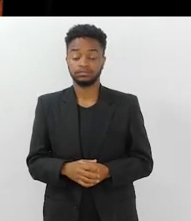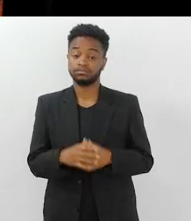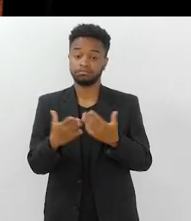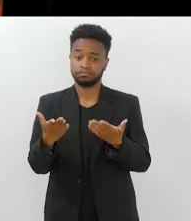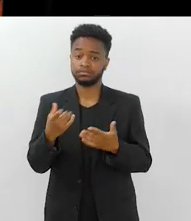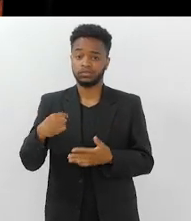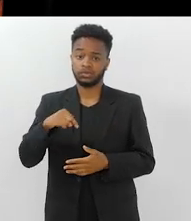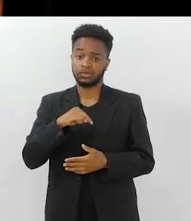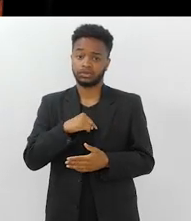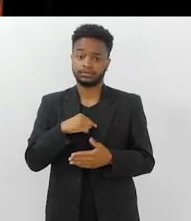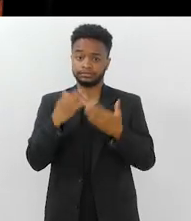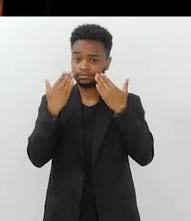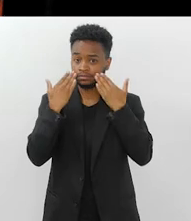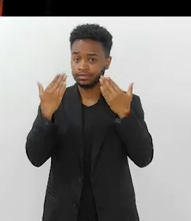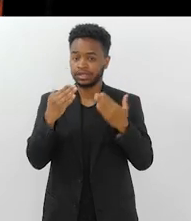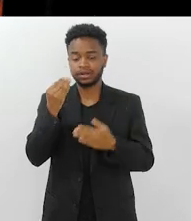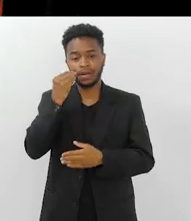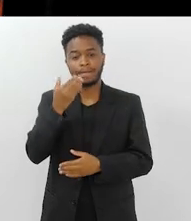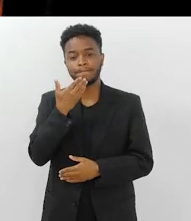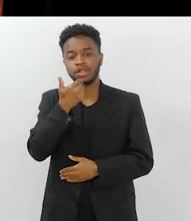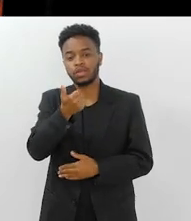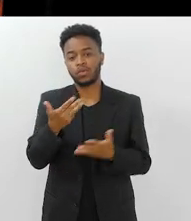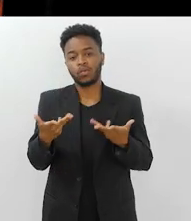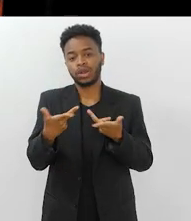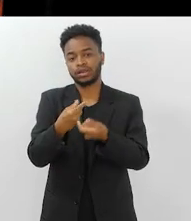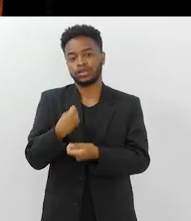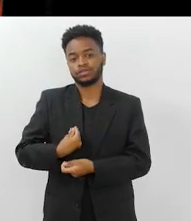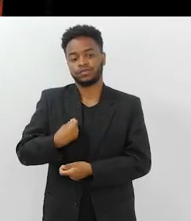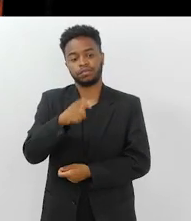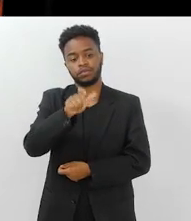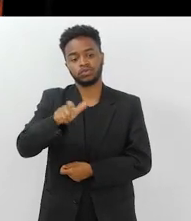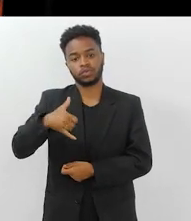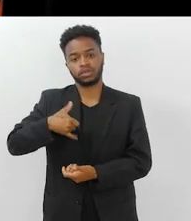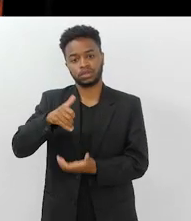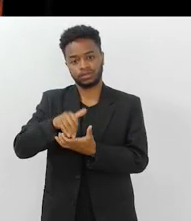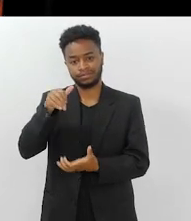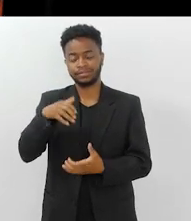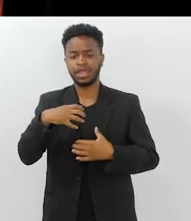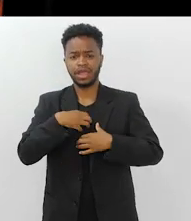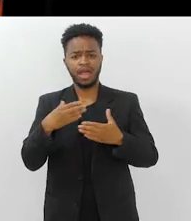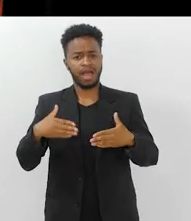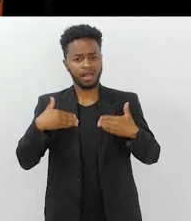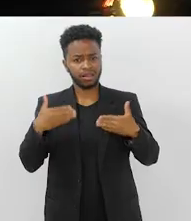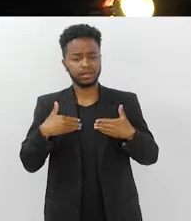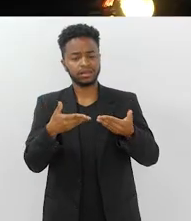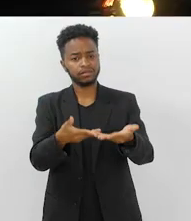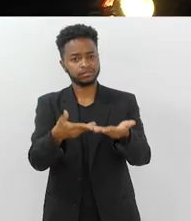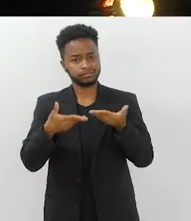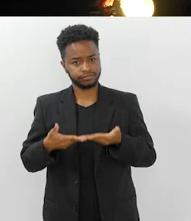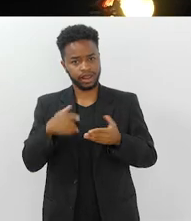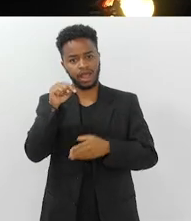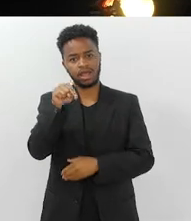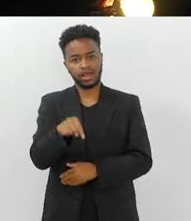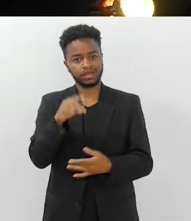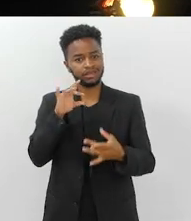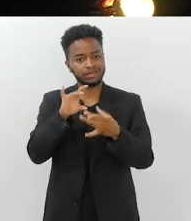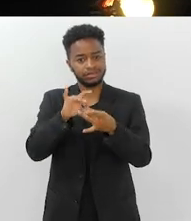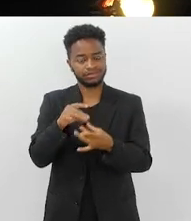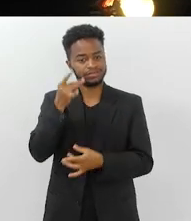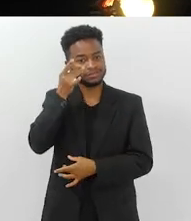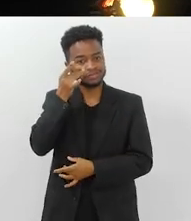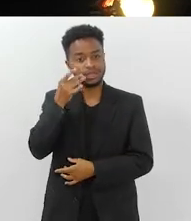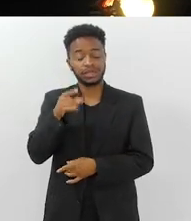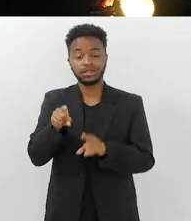e estamos aí para melhorar a qualidade de vida dos nossos idosos. Muito obrigado. Foi uma alegria ele receber aqui